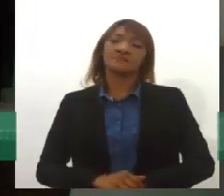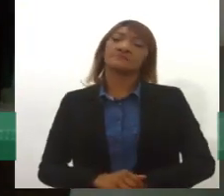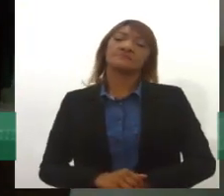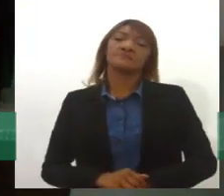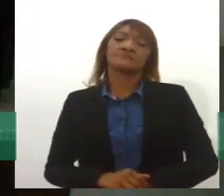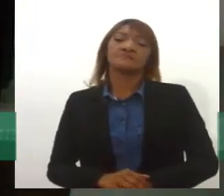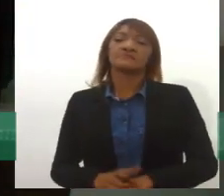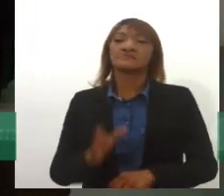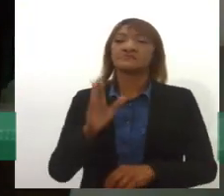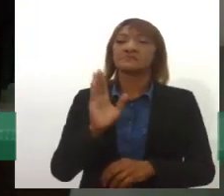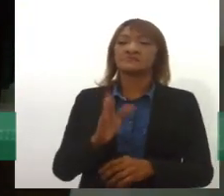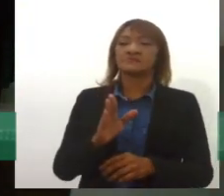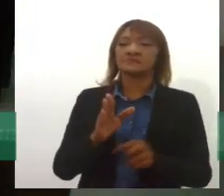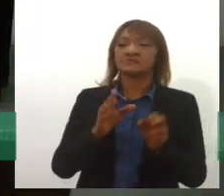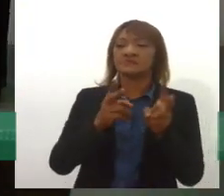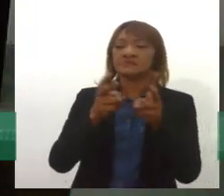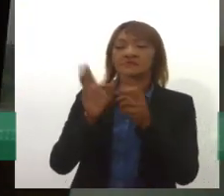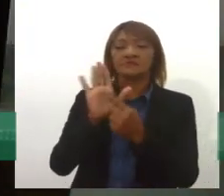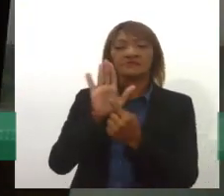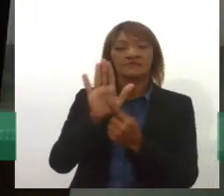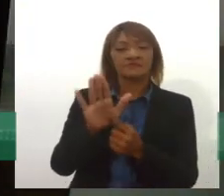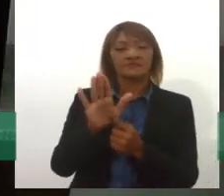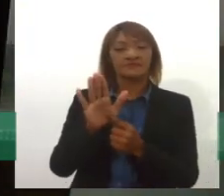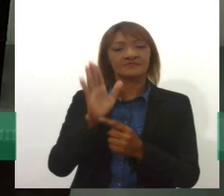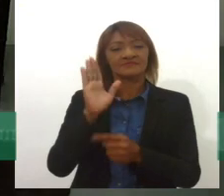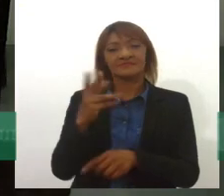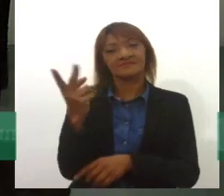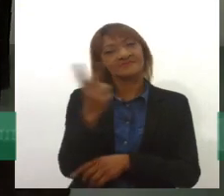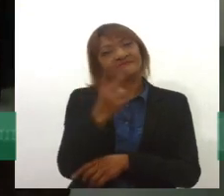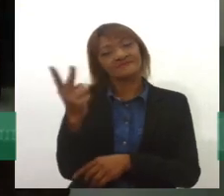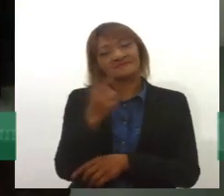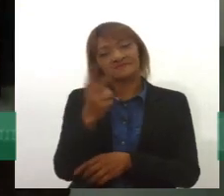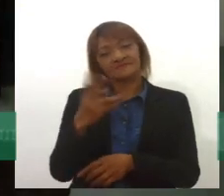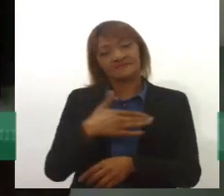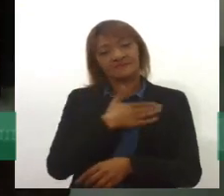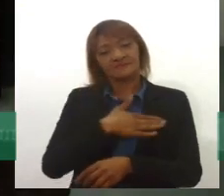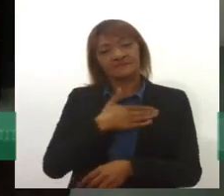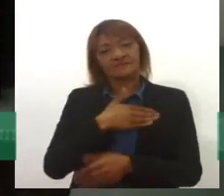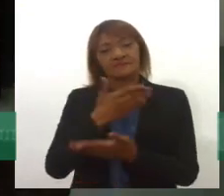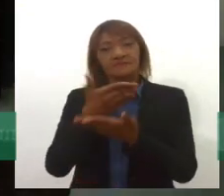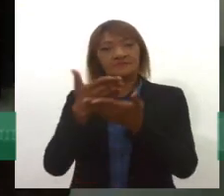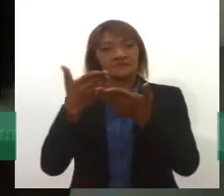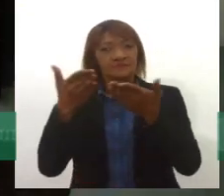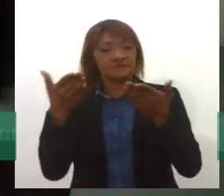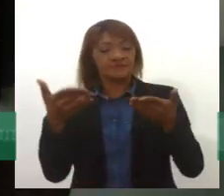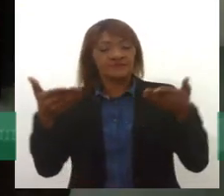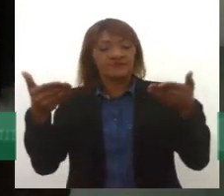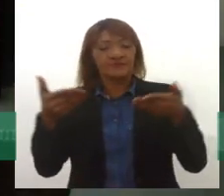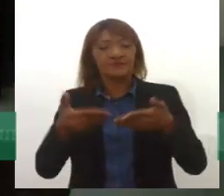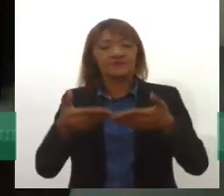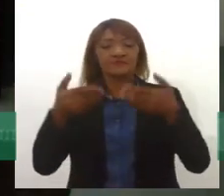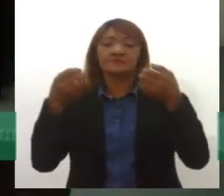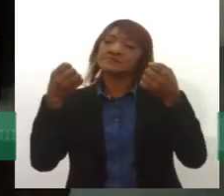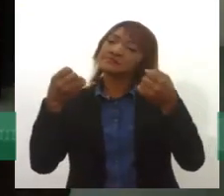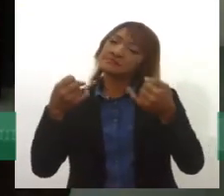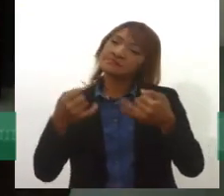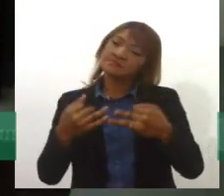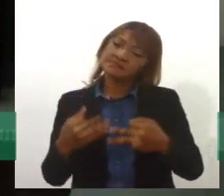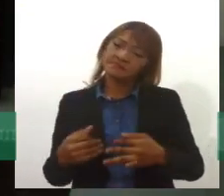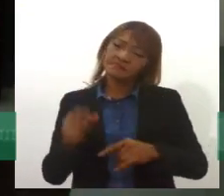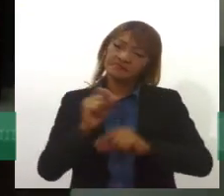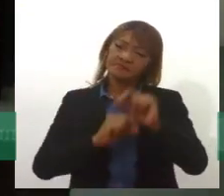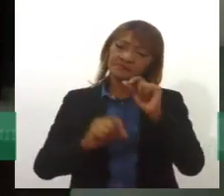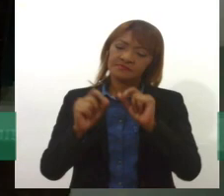Considerando aí, né, esses exemplos, Mair, Laiana, gostaria que vocês trouxessem, respectivamente, né, os panoramas